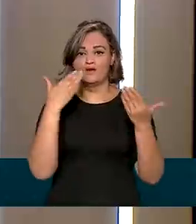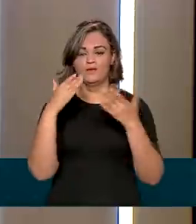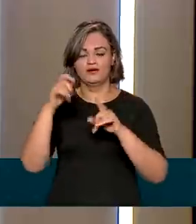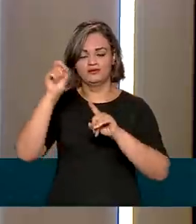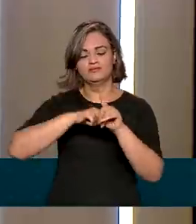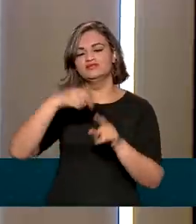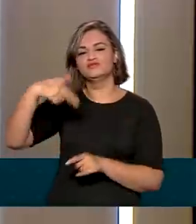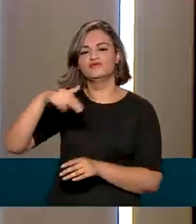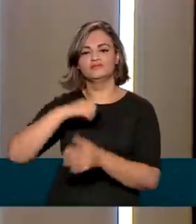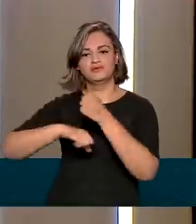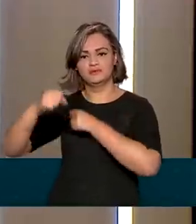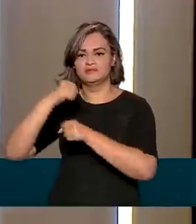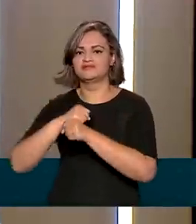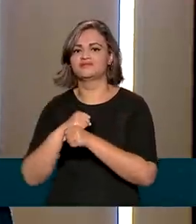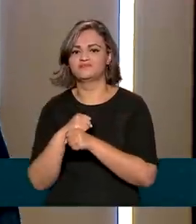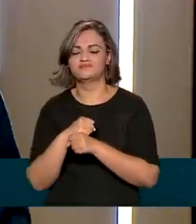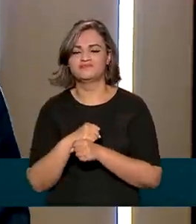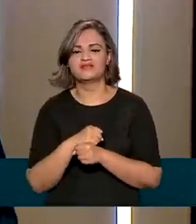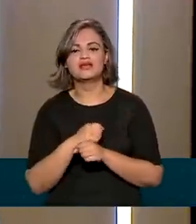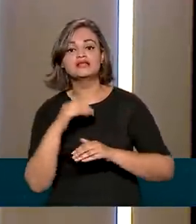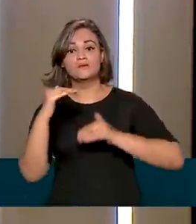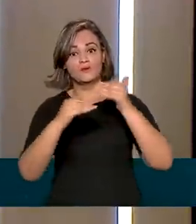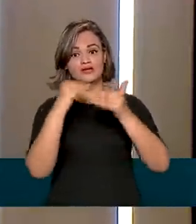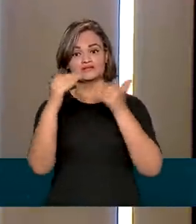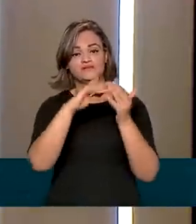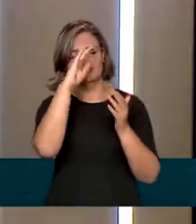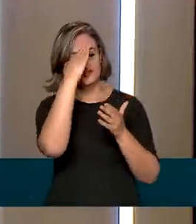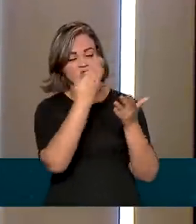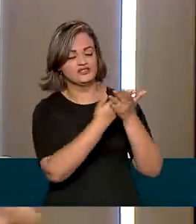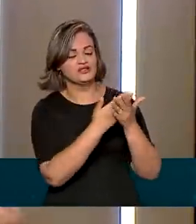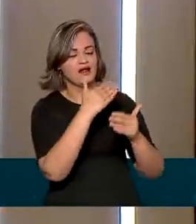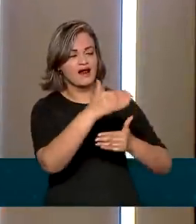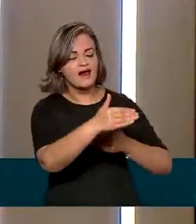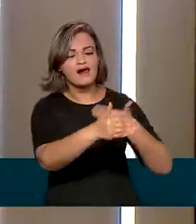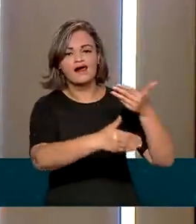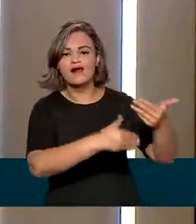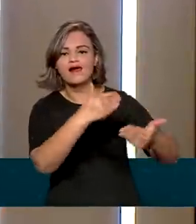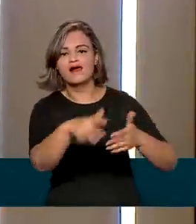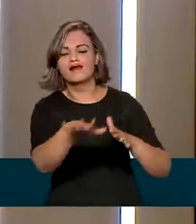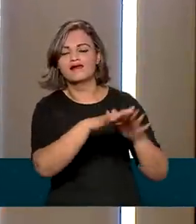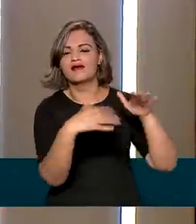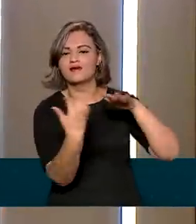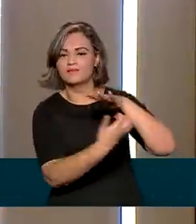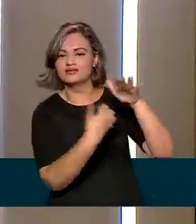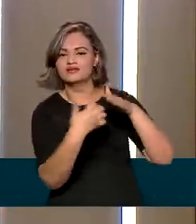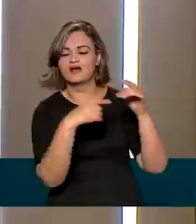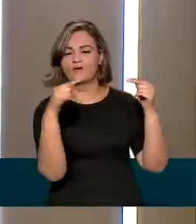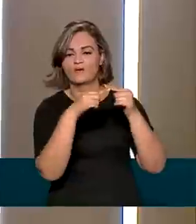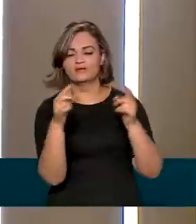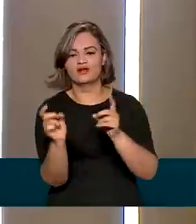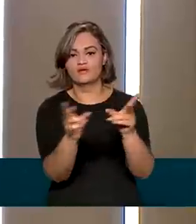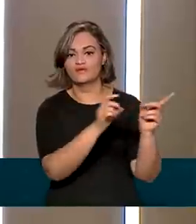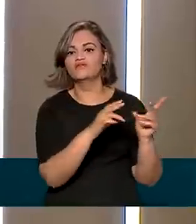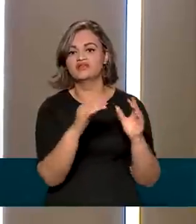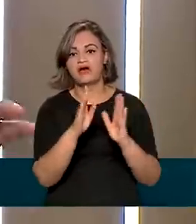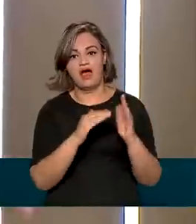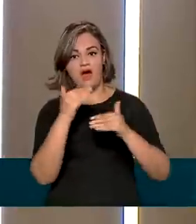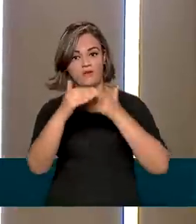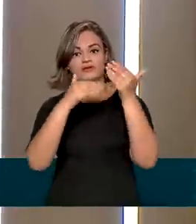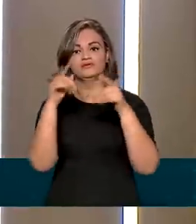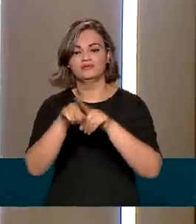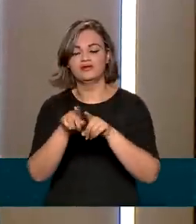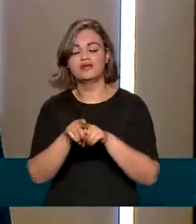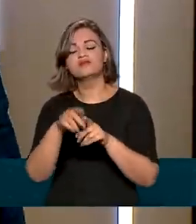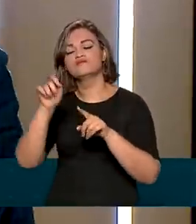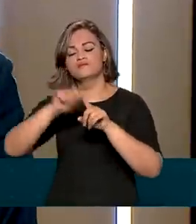Ao mesmo tempo, o crescimento da confiança do segmento empresarial associado ao comércio também cresceu e,